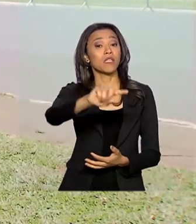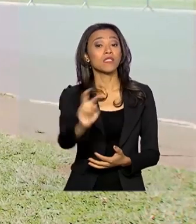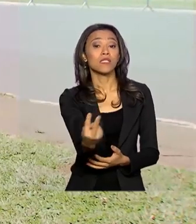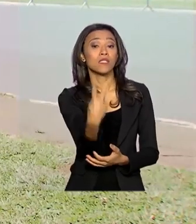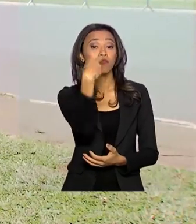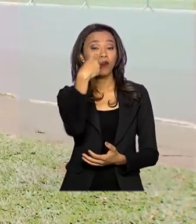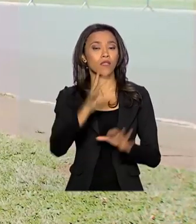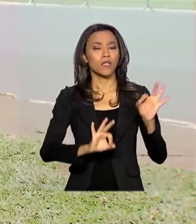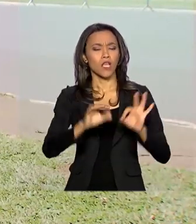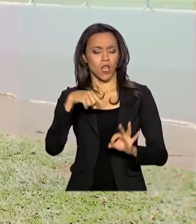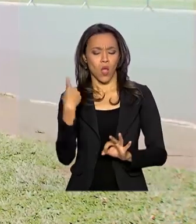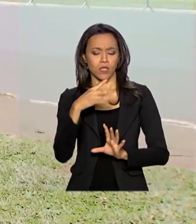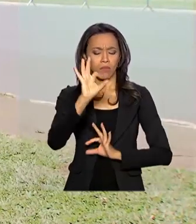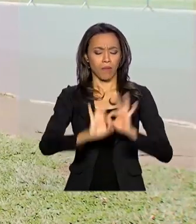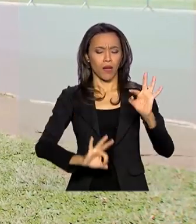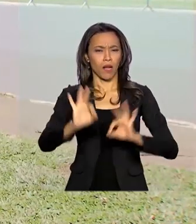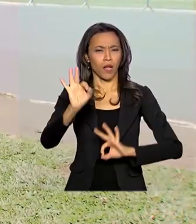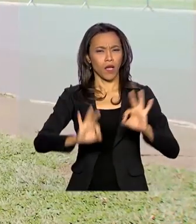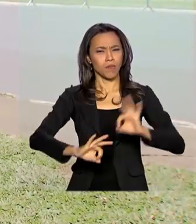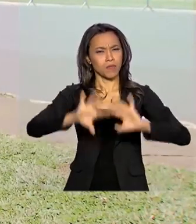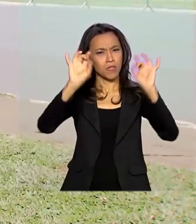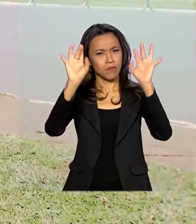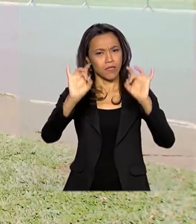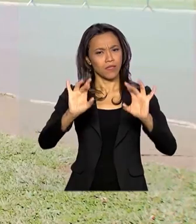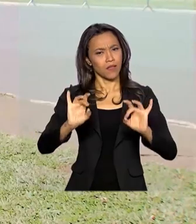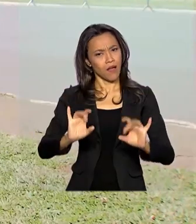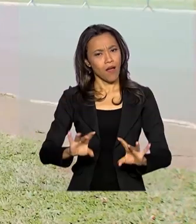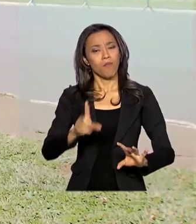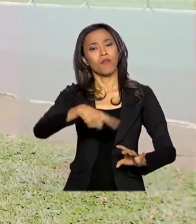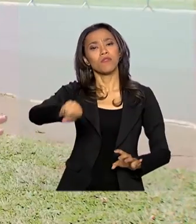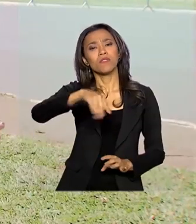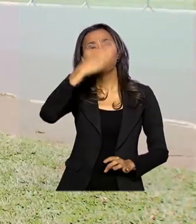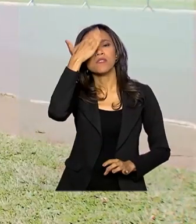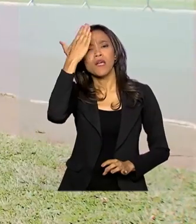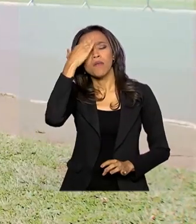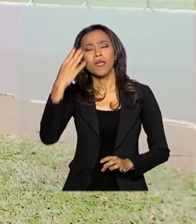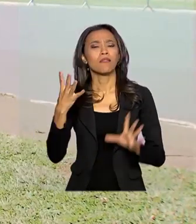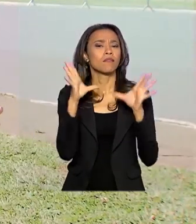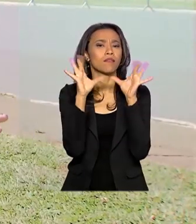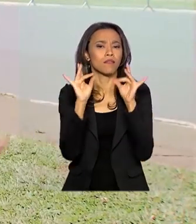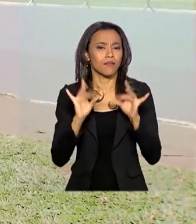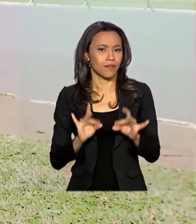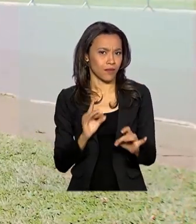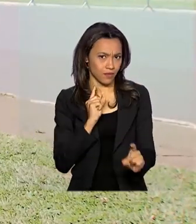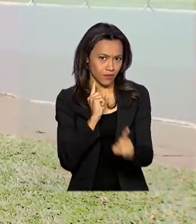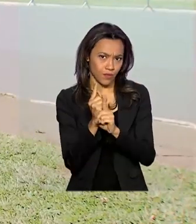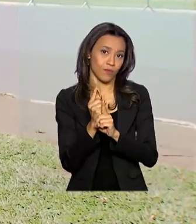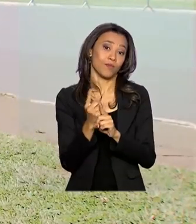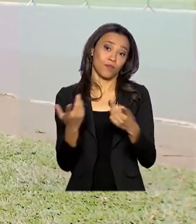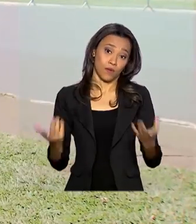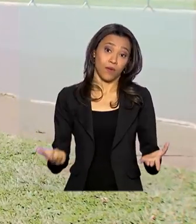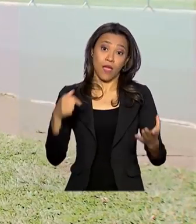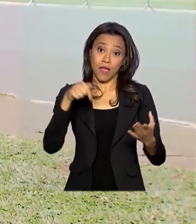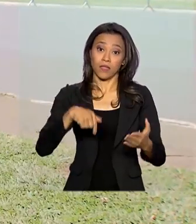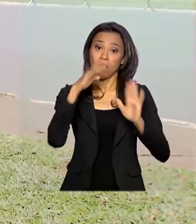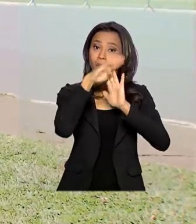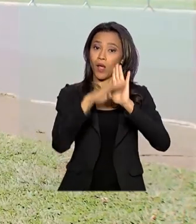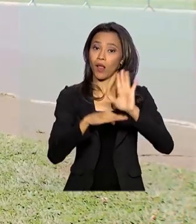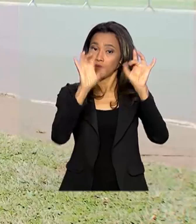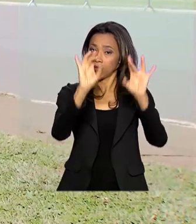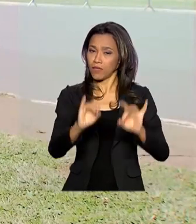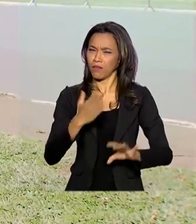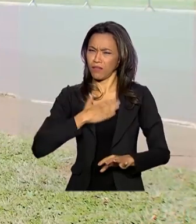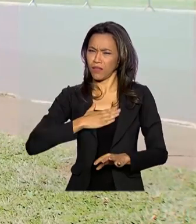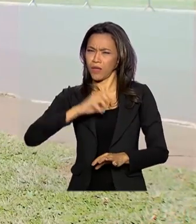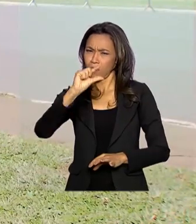preparamos um programa especial sobre o BRICS pra você saber todos os detalhes desse encontro. Essa programação especial começa